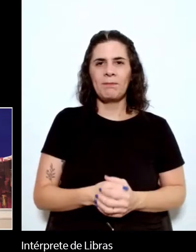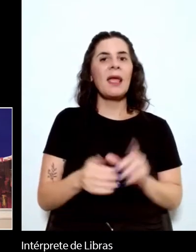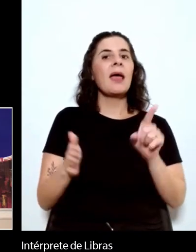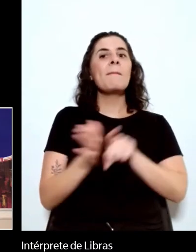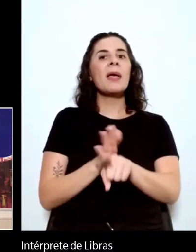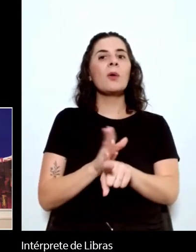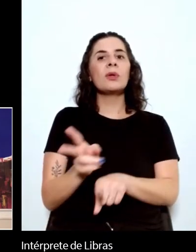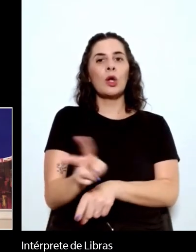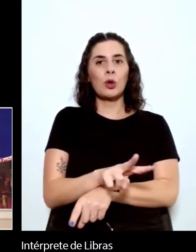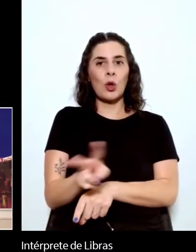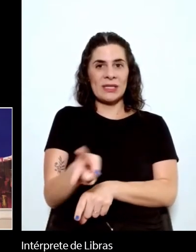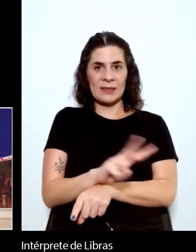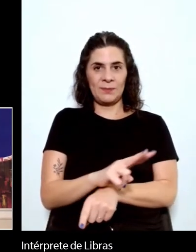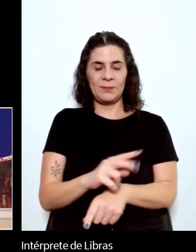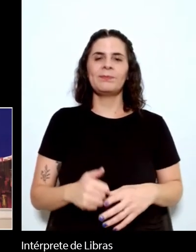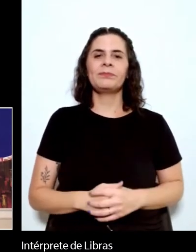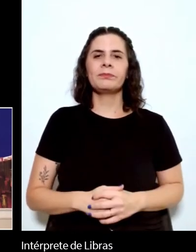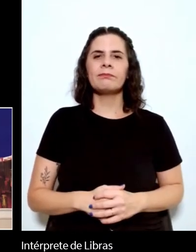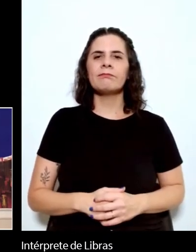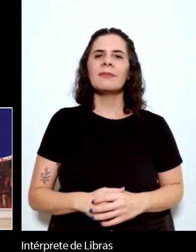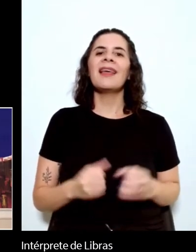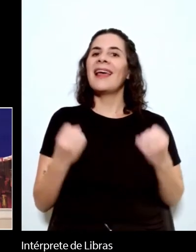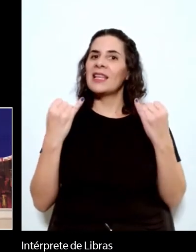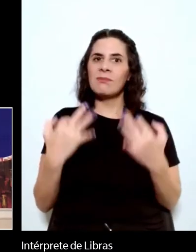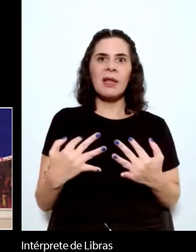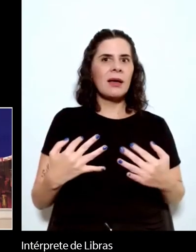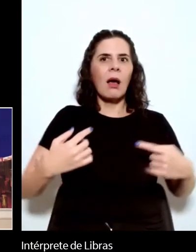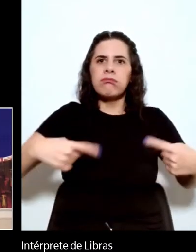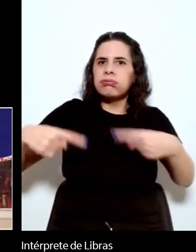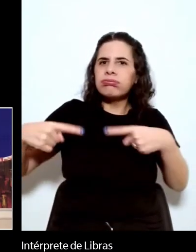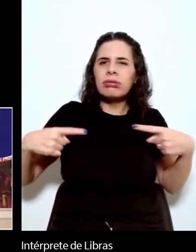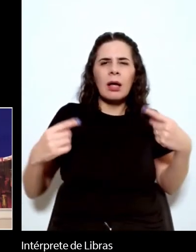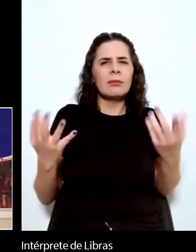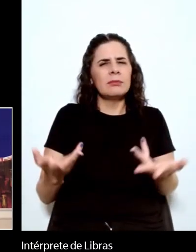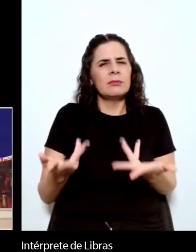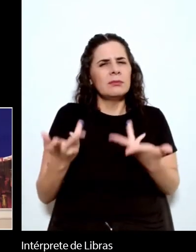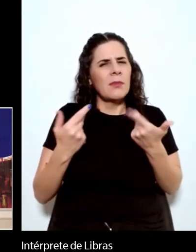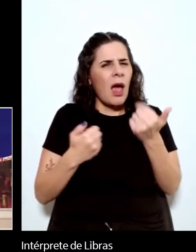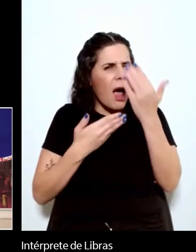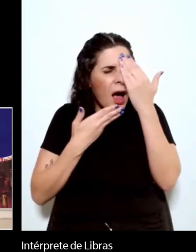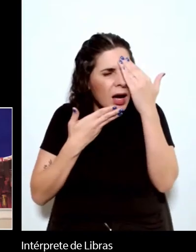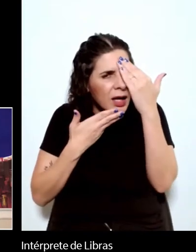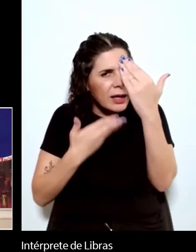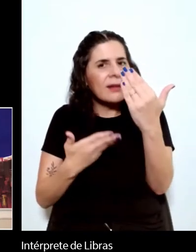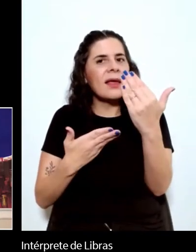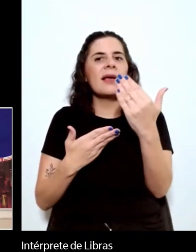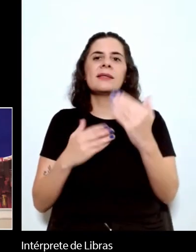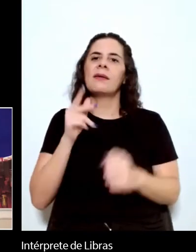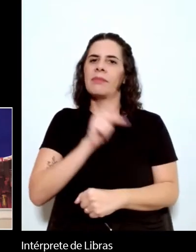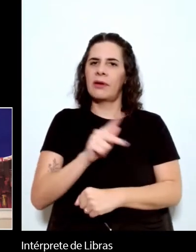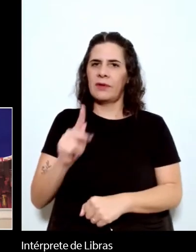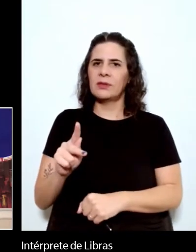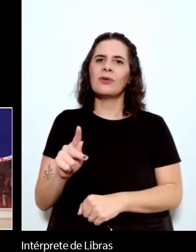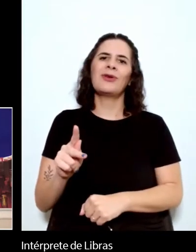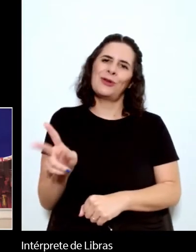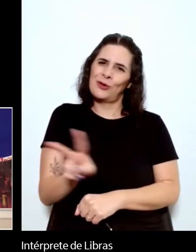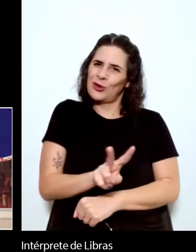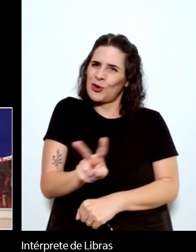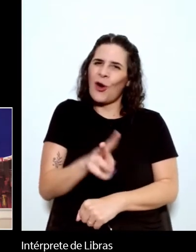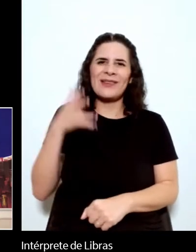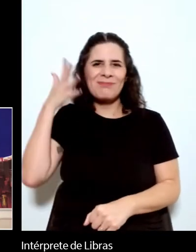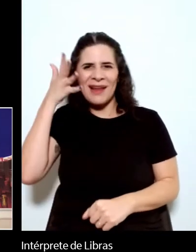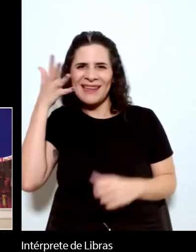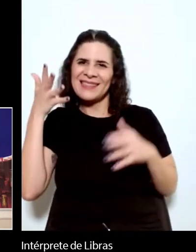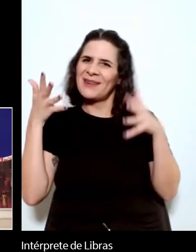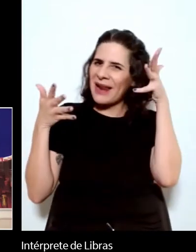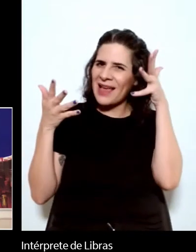ele inicialmente diz que a discussão está sensacional e agradece muito a professora Ana Cláudia e o professor David Jackson pelas